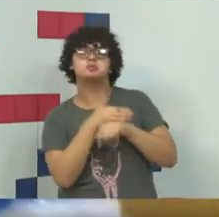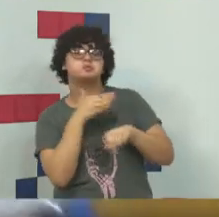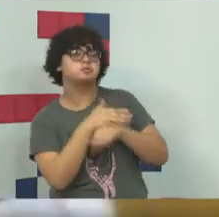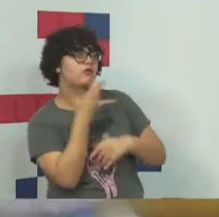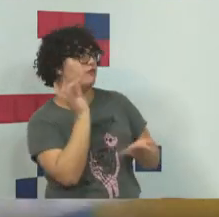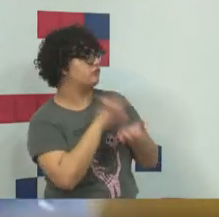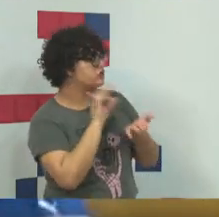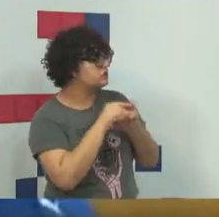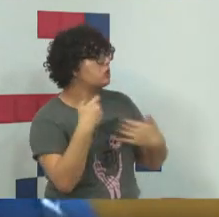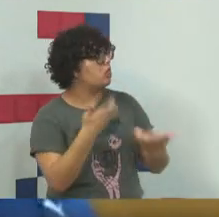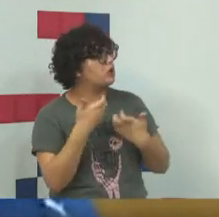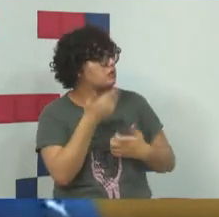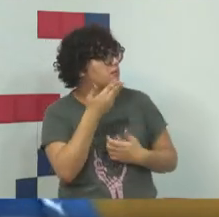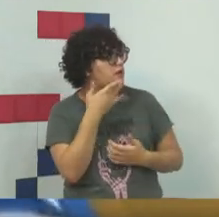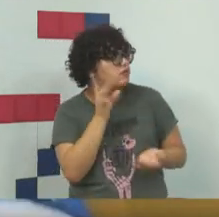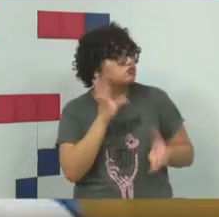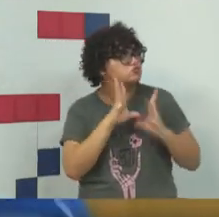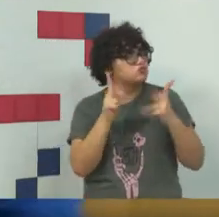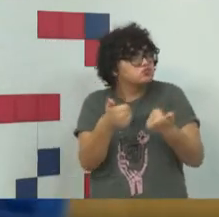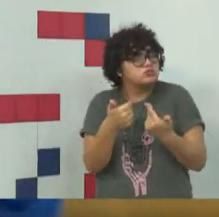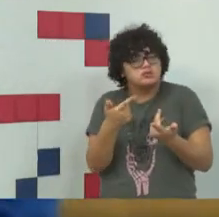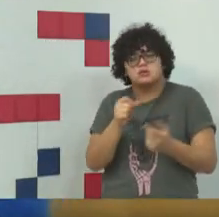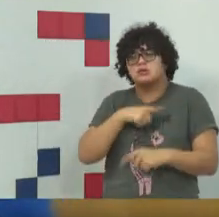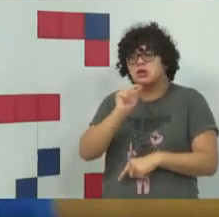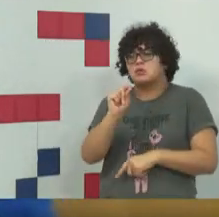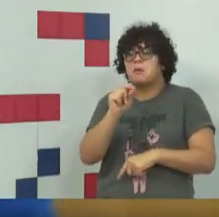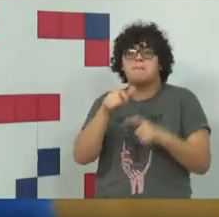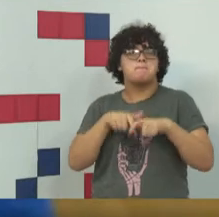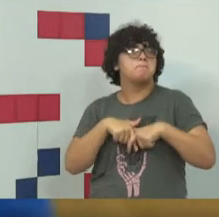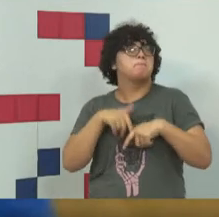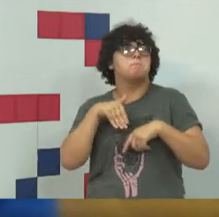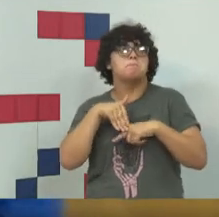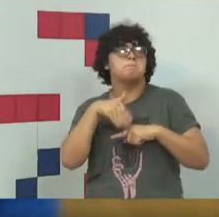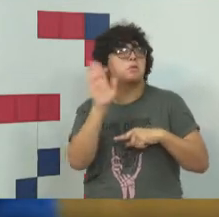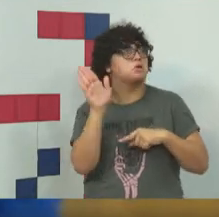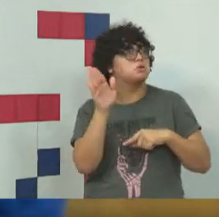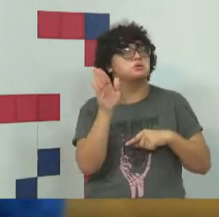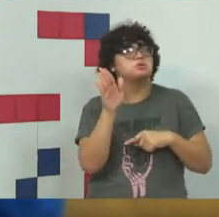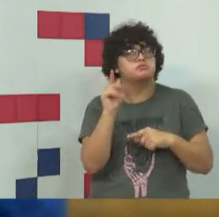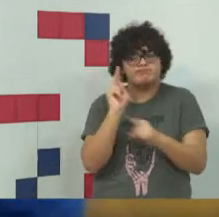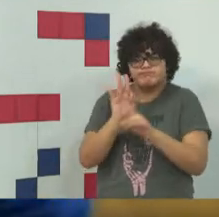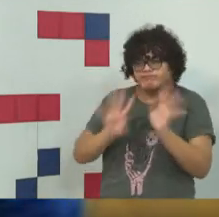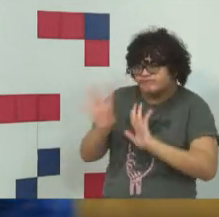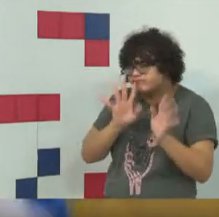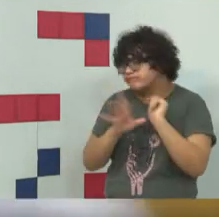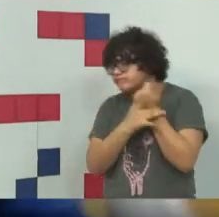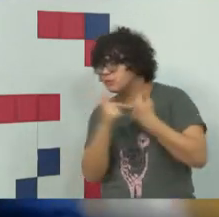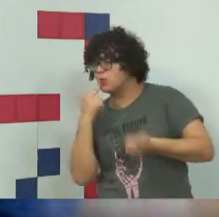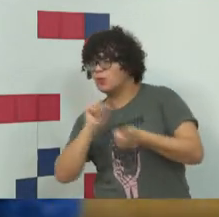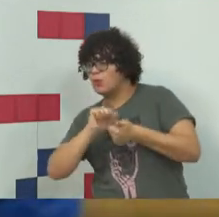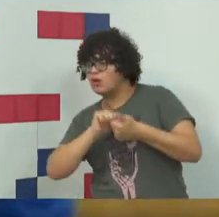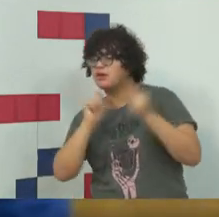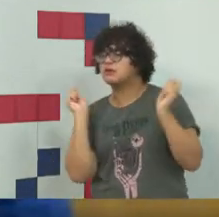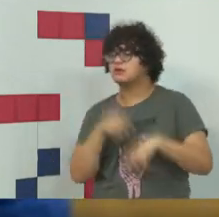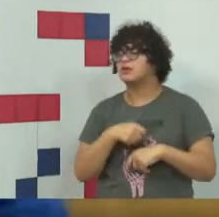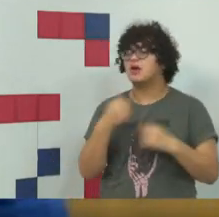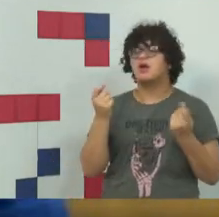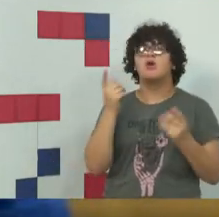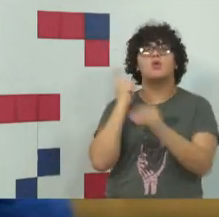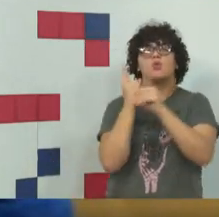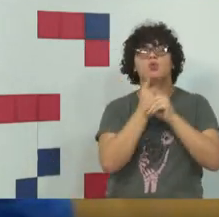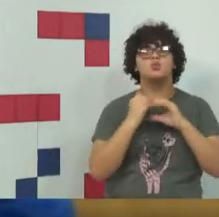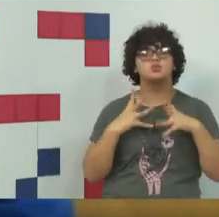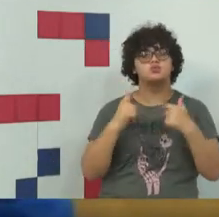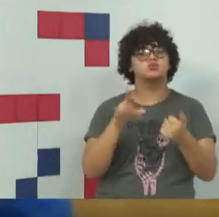verdade, aquelas que querem, que tem mais, vamos dizer assim, mais zelo pela verdade, o cidadão poder encontrar